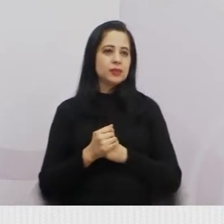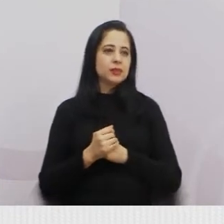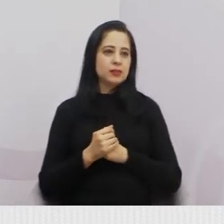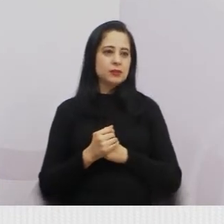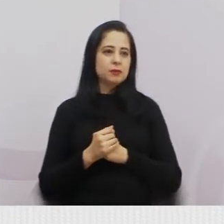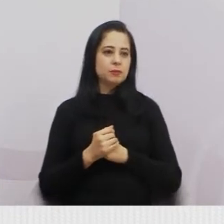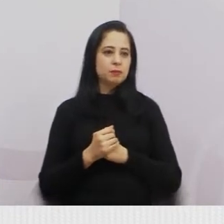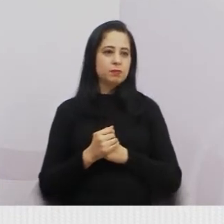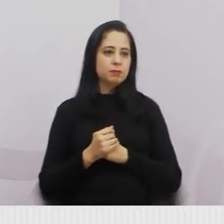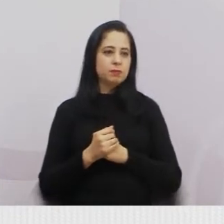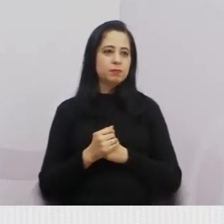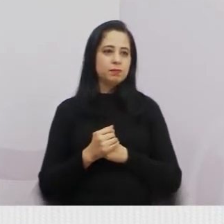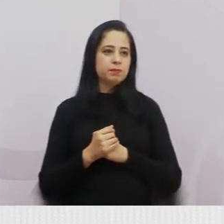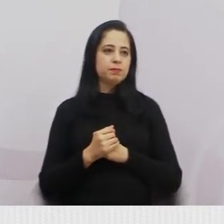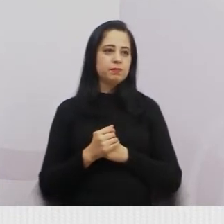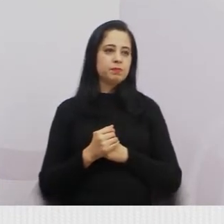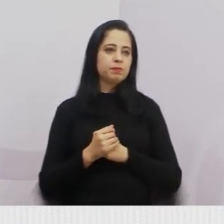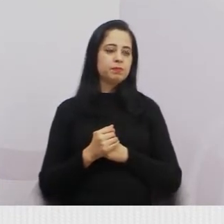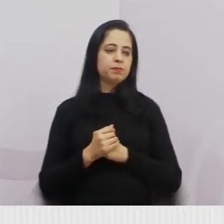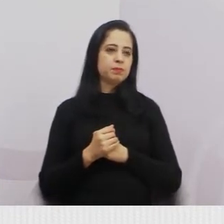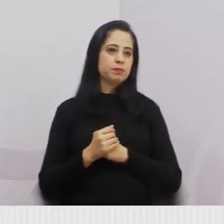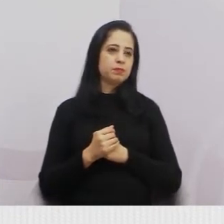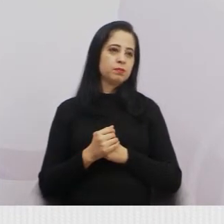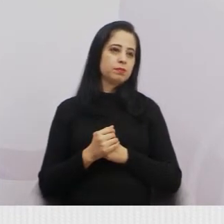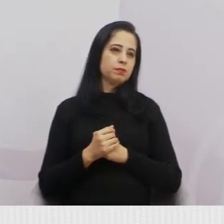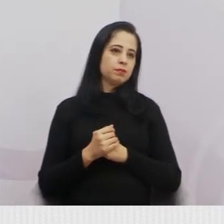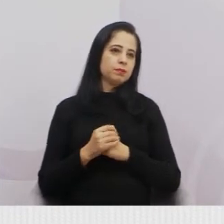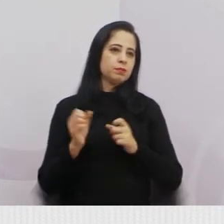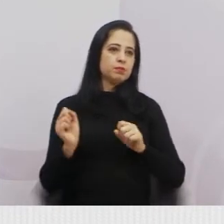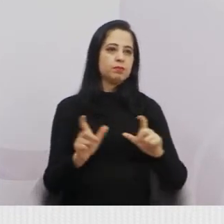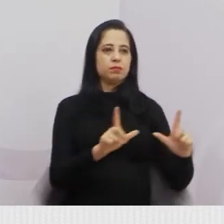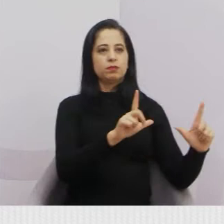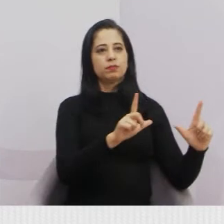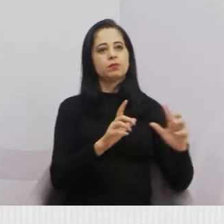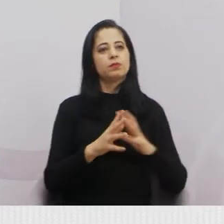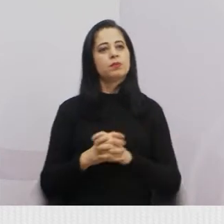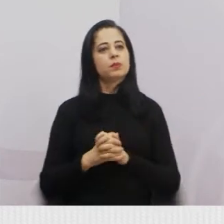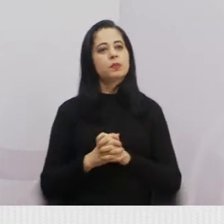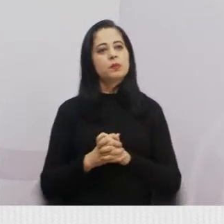de gabião, no caso, ali. Por favor, próximo slide.